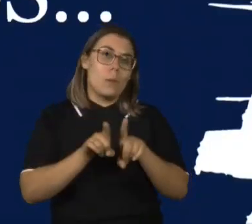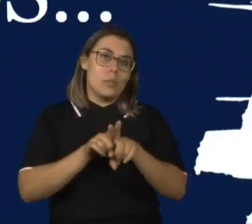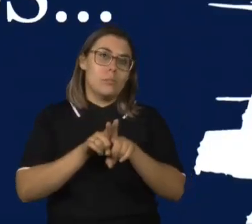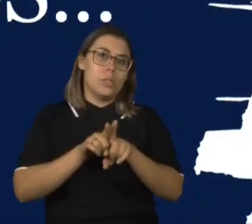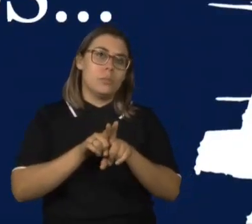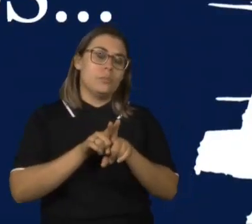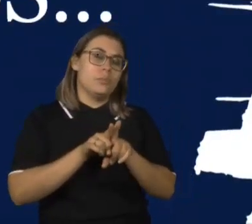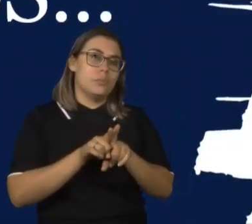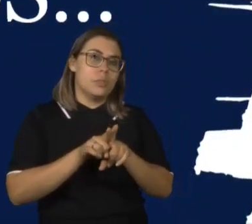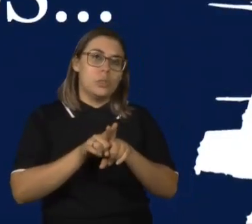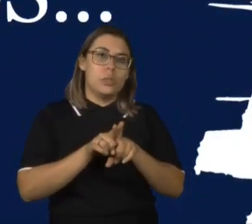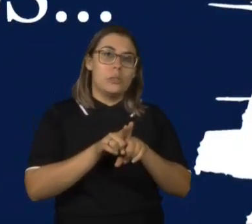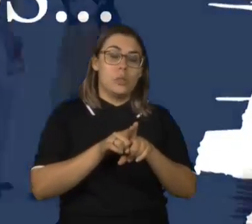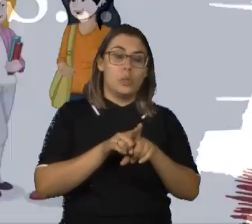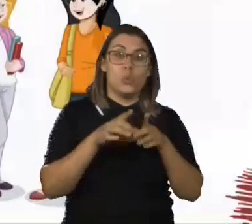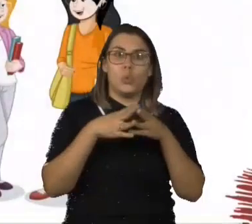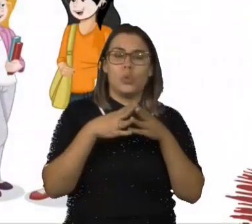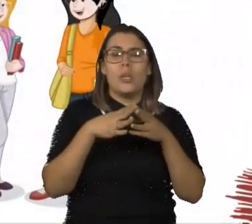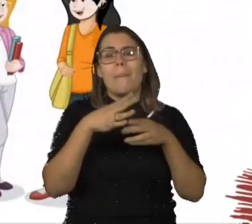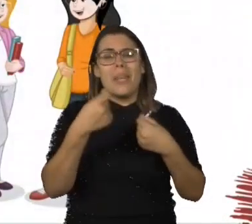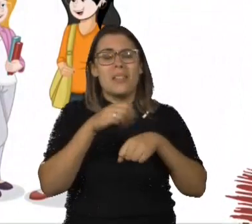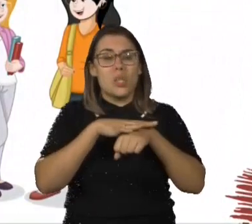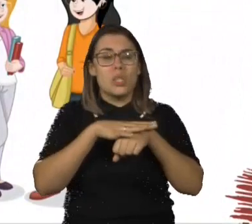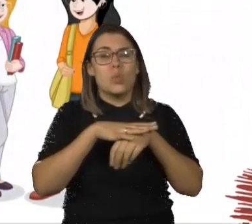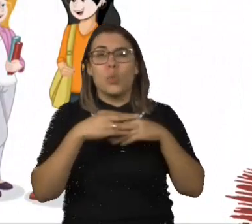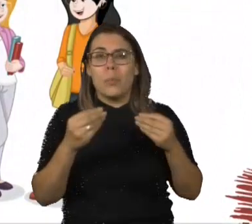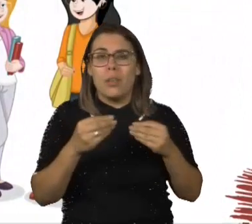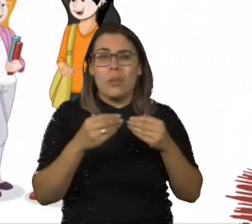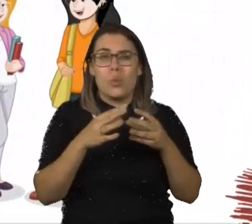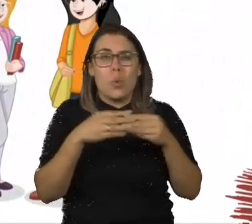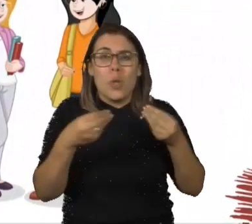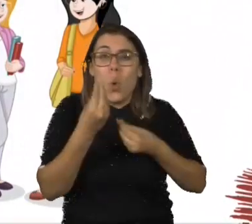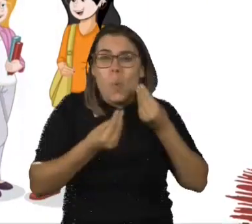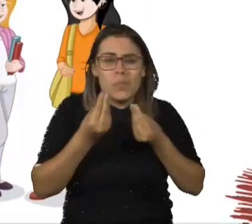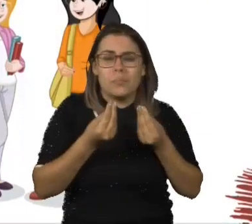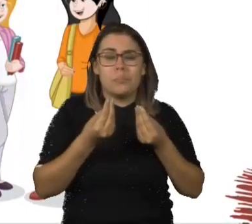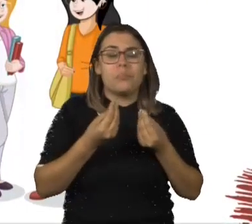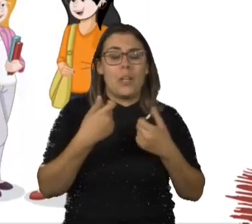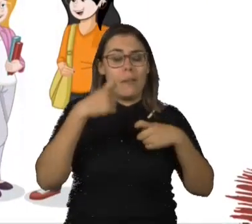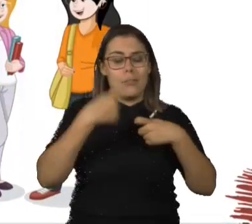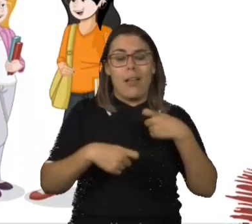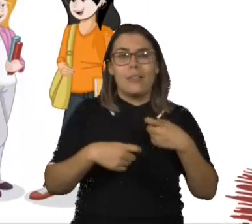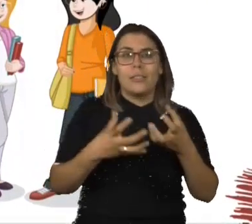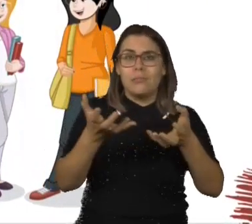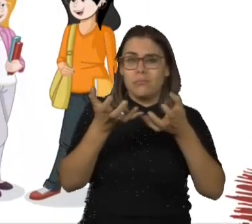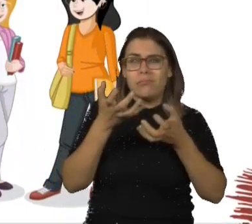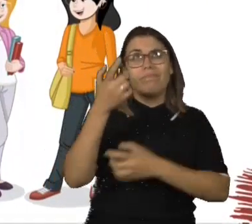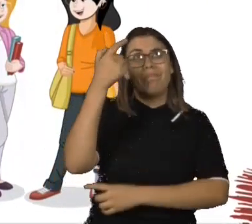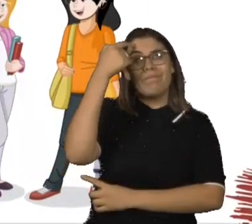eles precisam sumir, ser acabados. Falar sobre sexualidade desperta o desejo sexual.